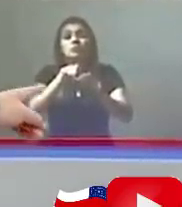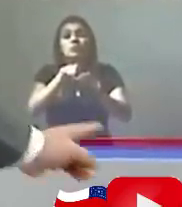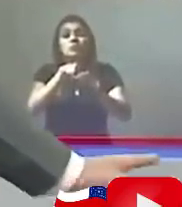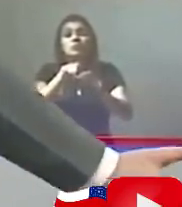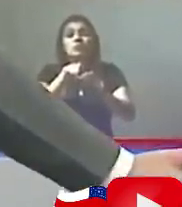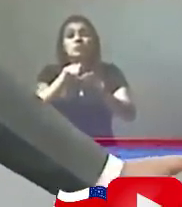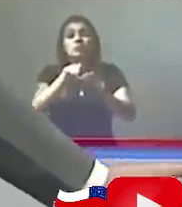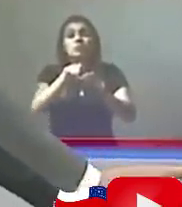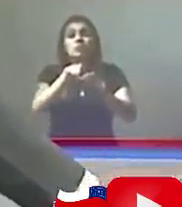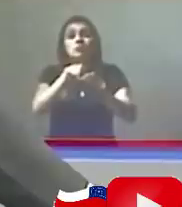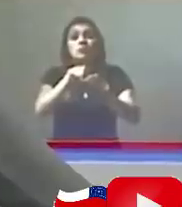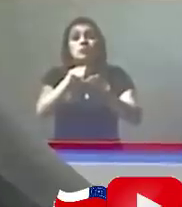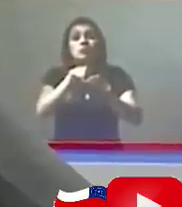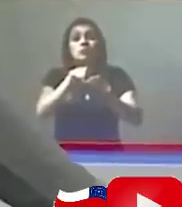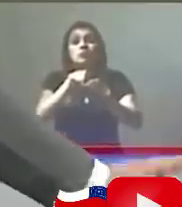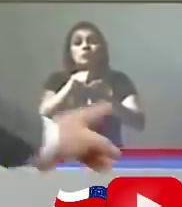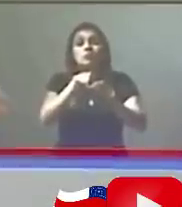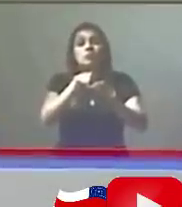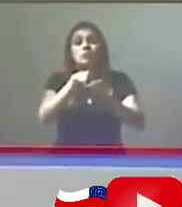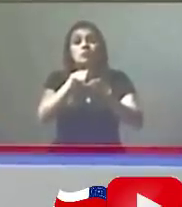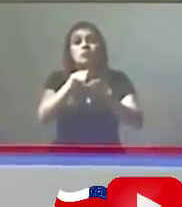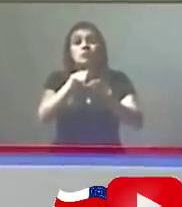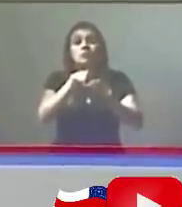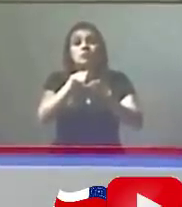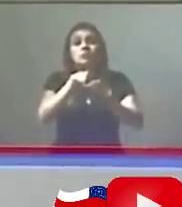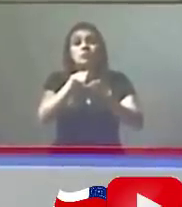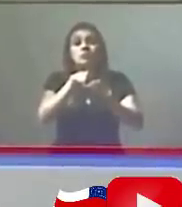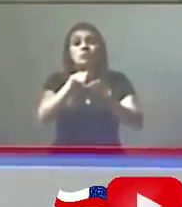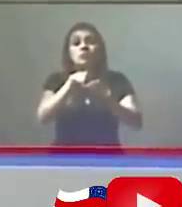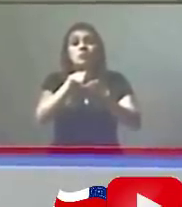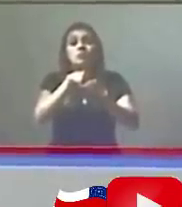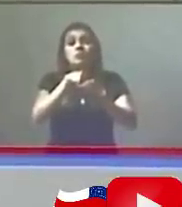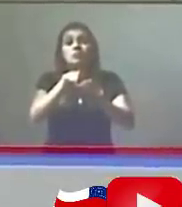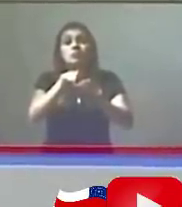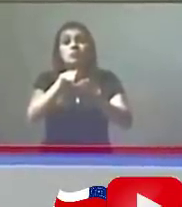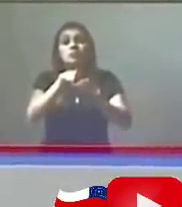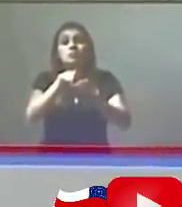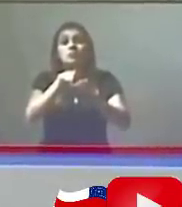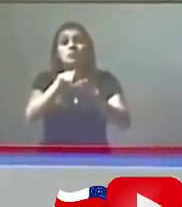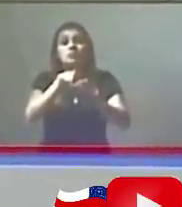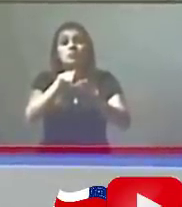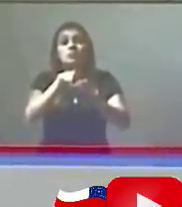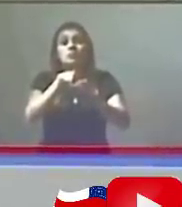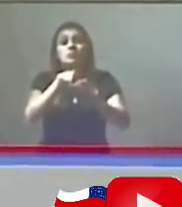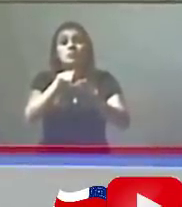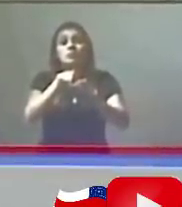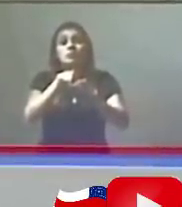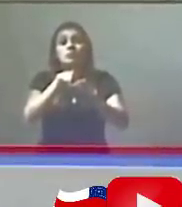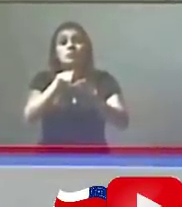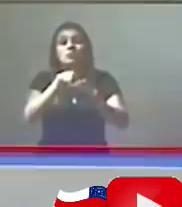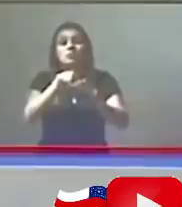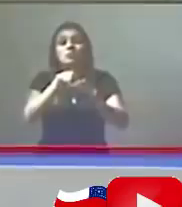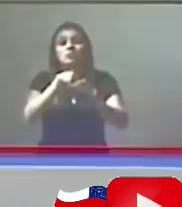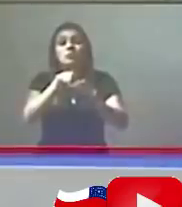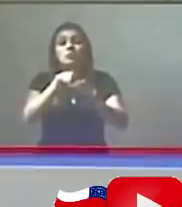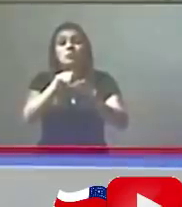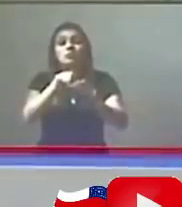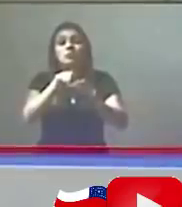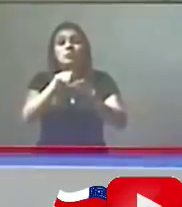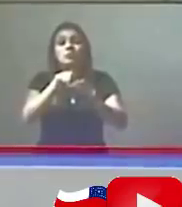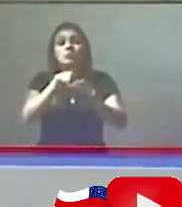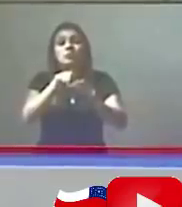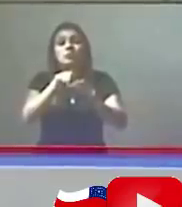Rapaz... Ei, esse é o prefeito. Ô, quem está no bico do urubu é ele. Quem está no bico do urubu é ele. Vai pra ir.